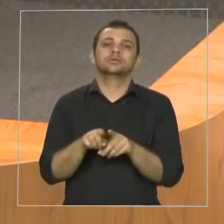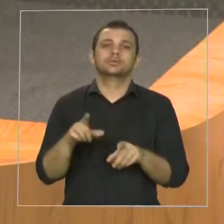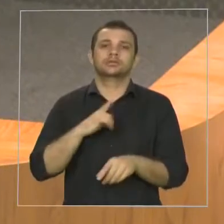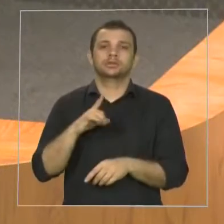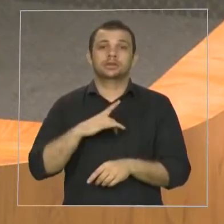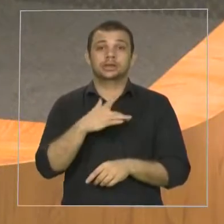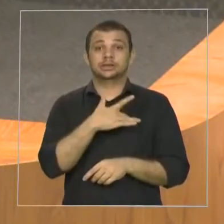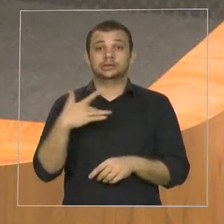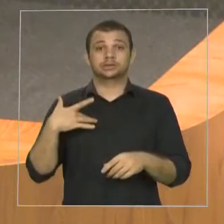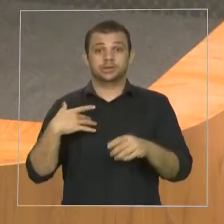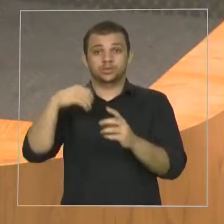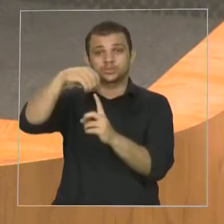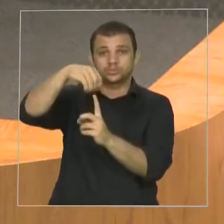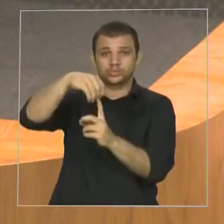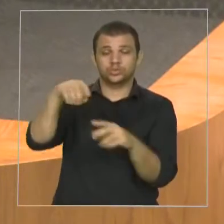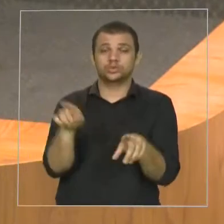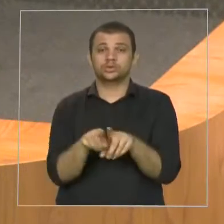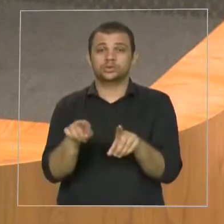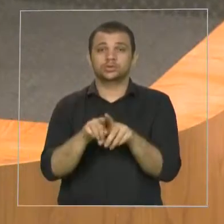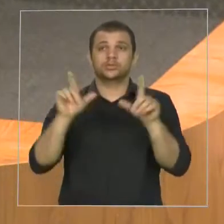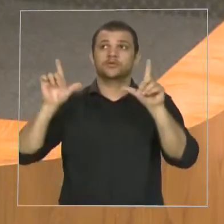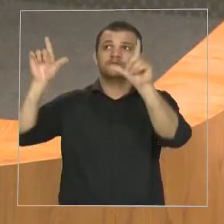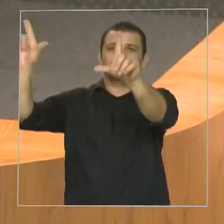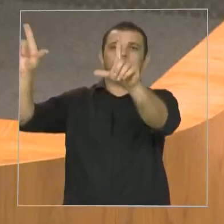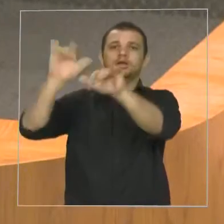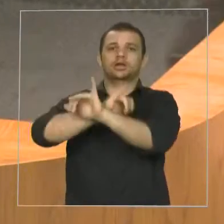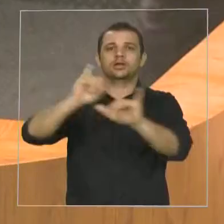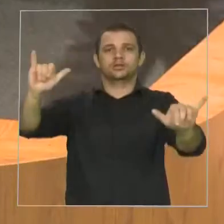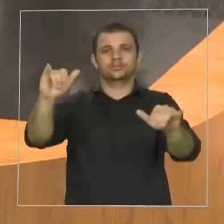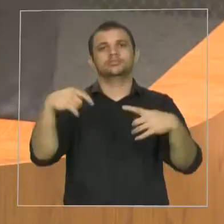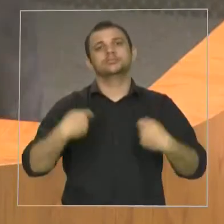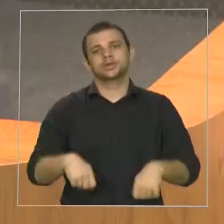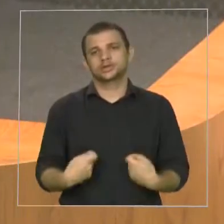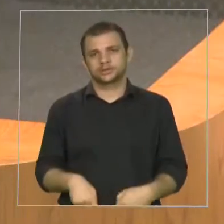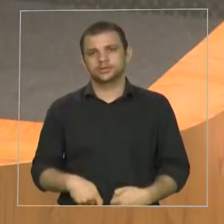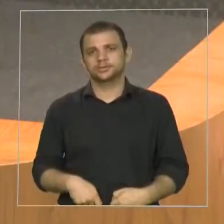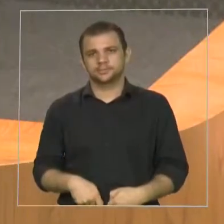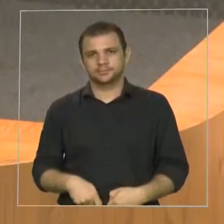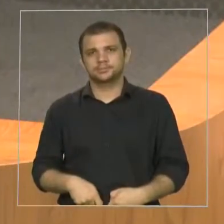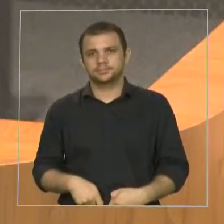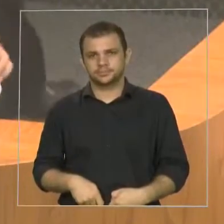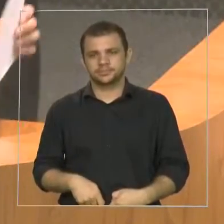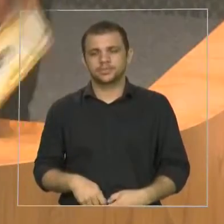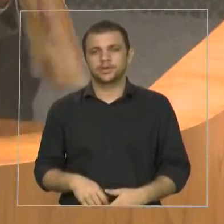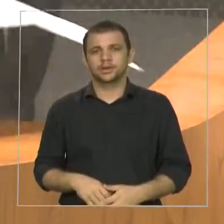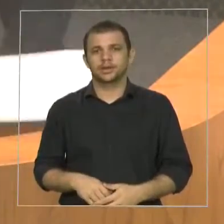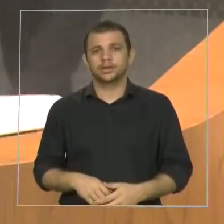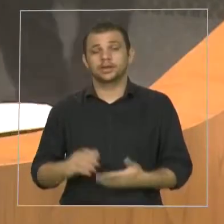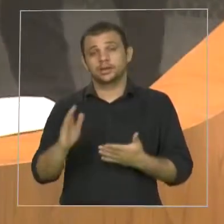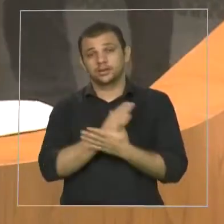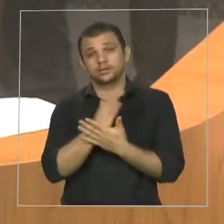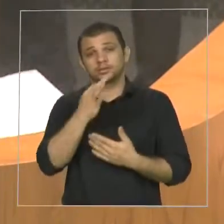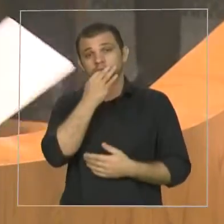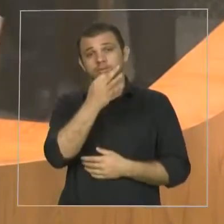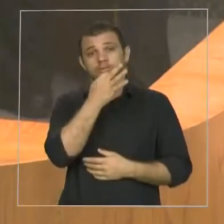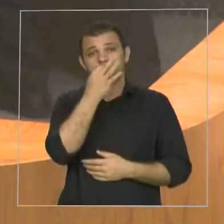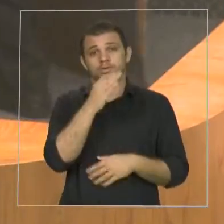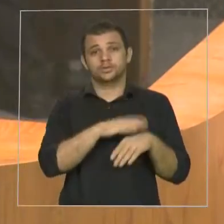fixação de quadro de aviso. São algumas sugestões feitas, feitas pelos técnicos do PROCON,